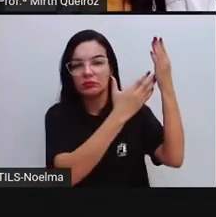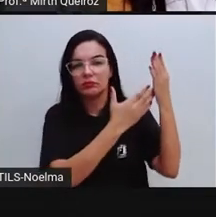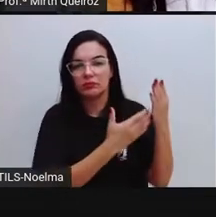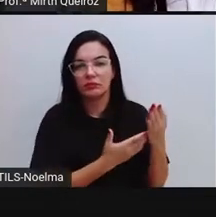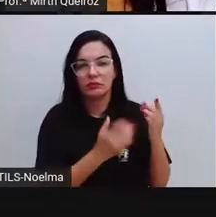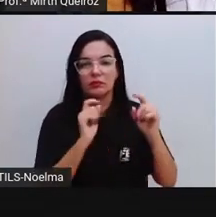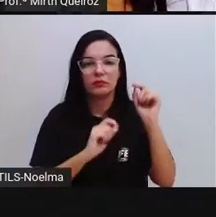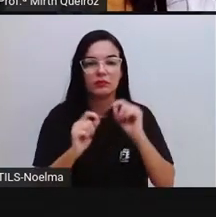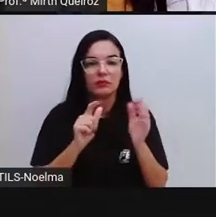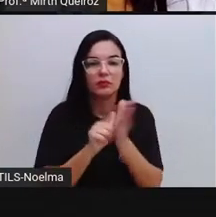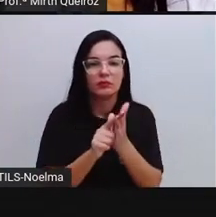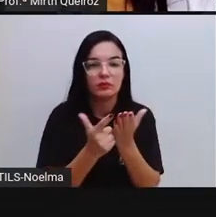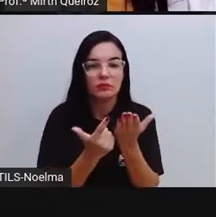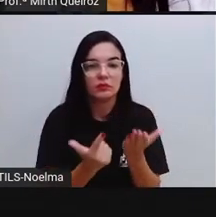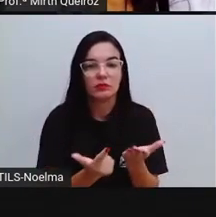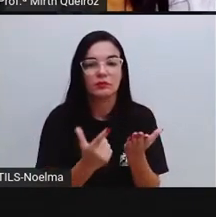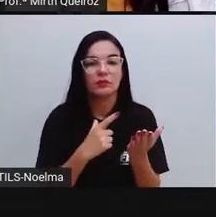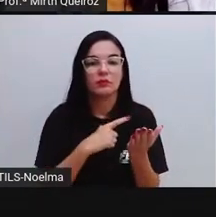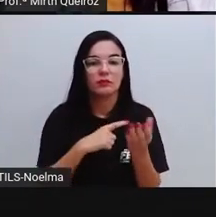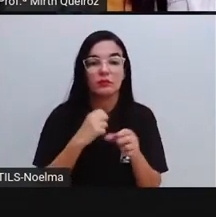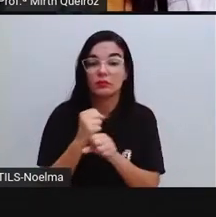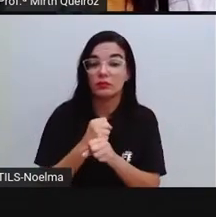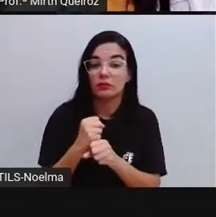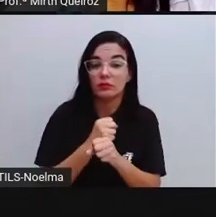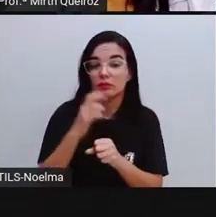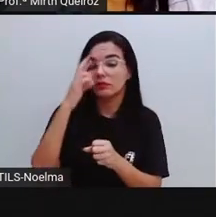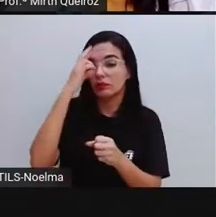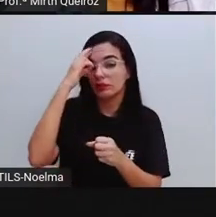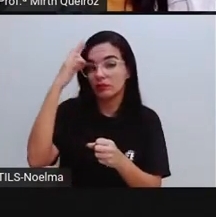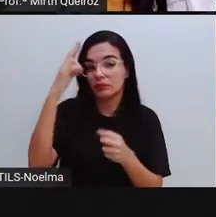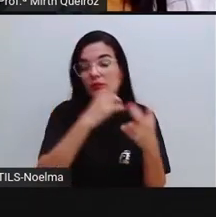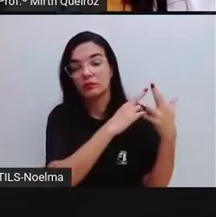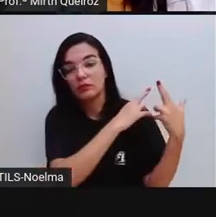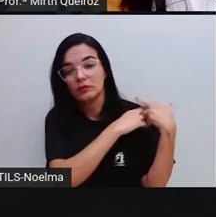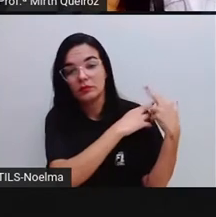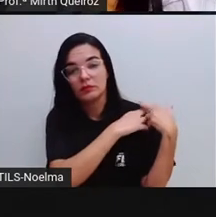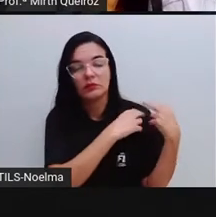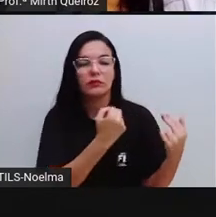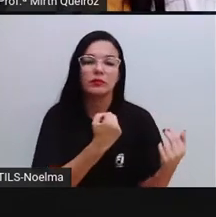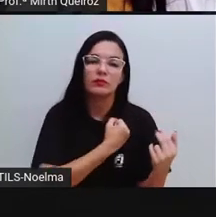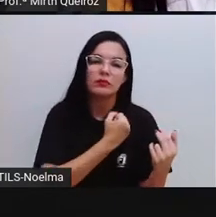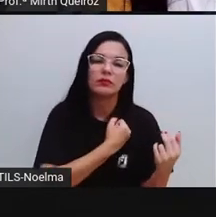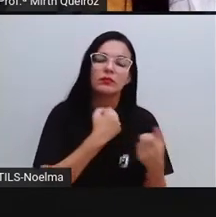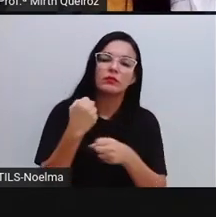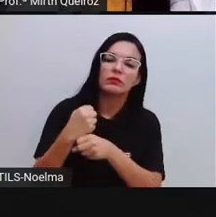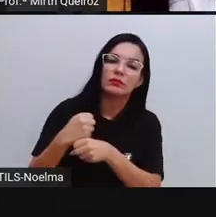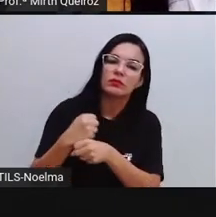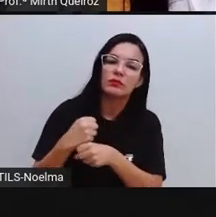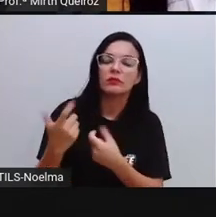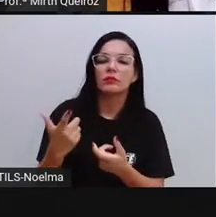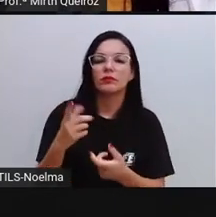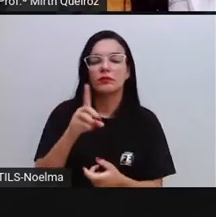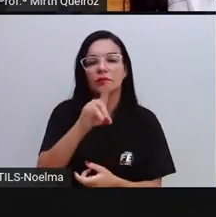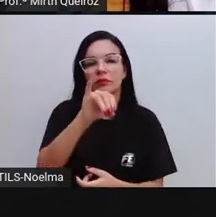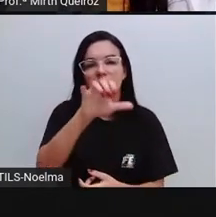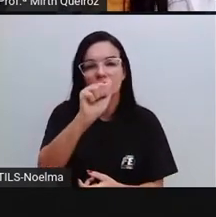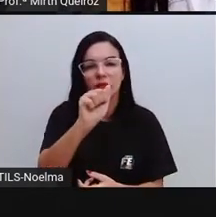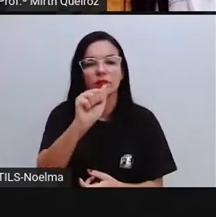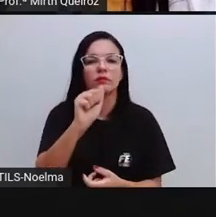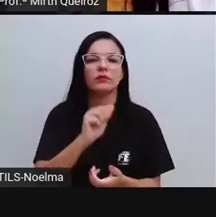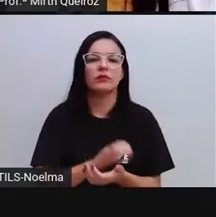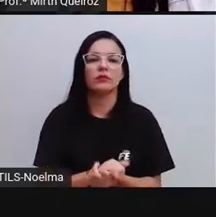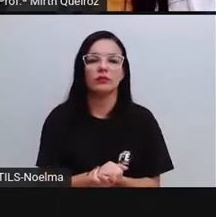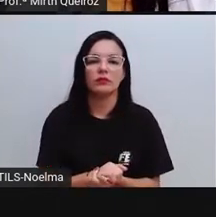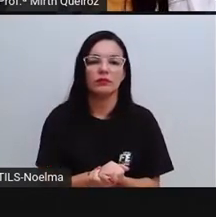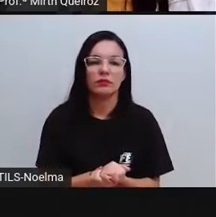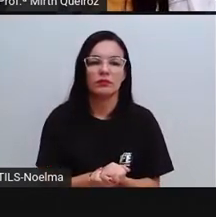do jornal vai estar ali também, o ano, quem é o editor-chefe, a numeração do jornal e também a